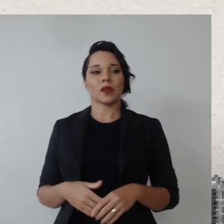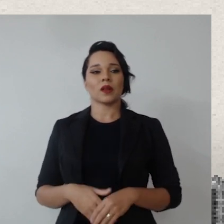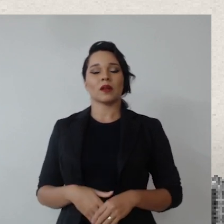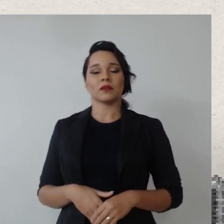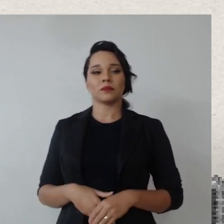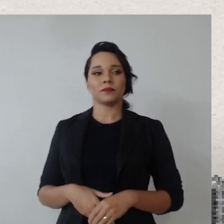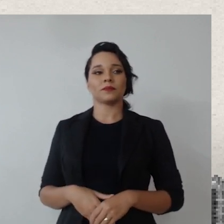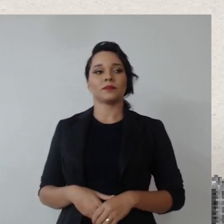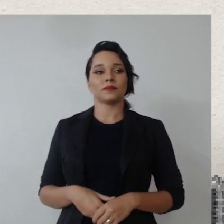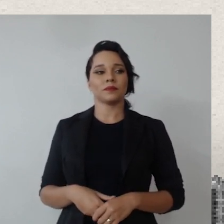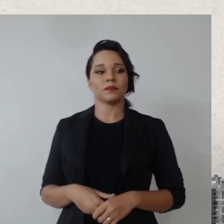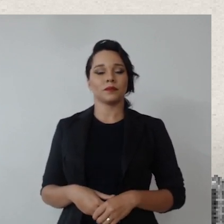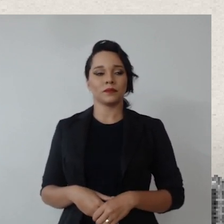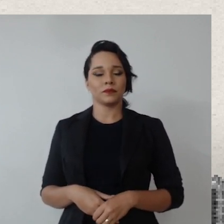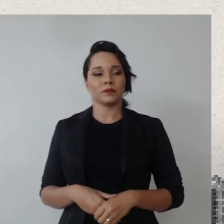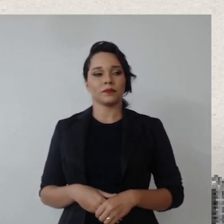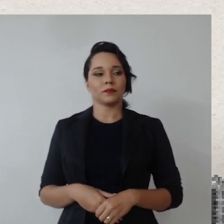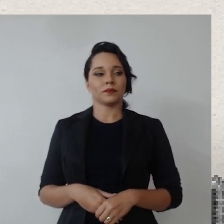do tribunal?